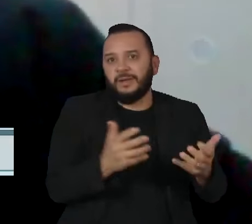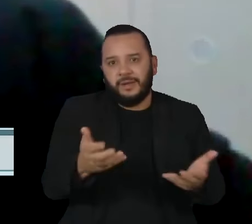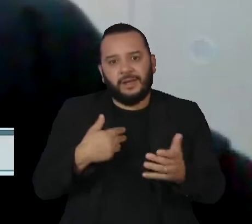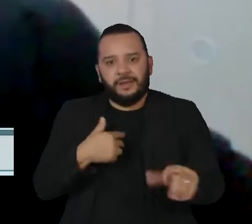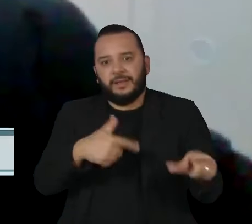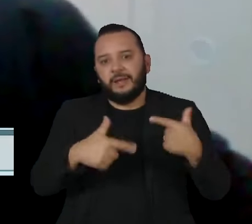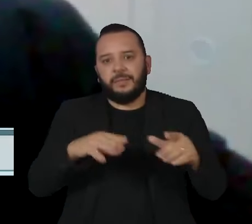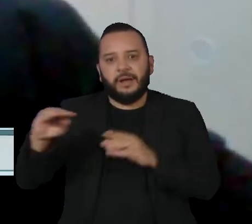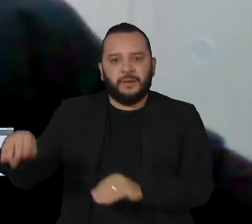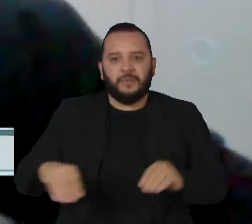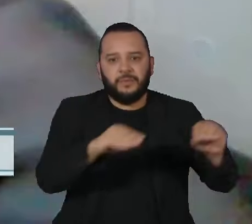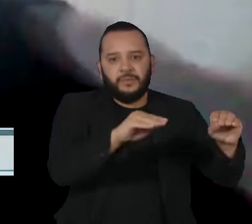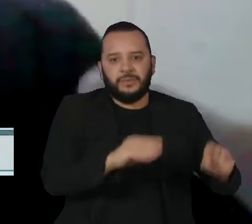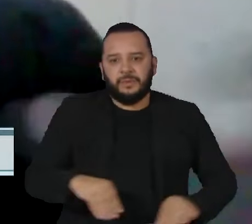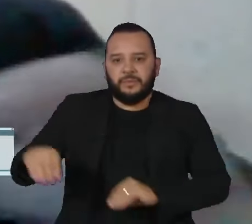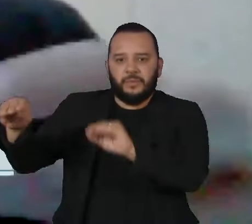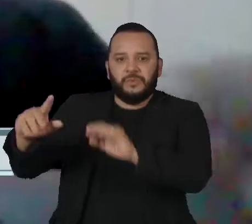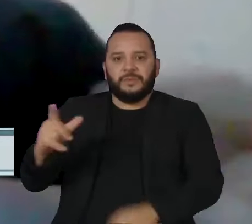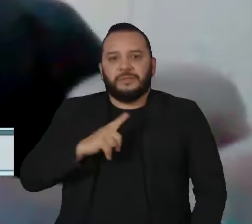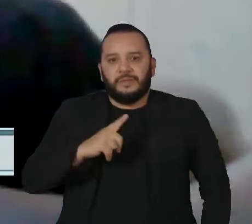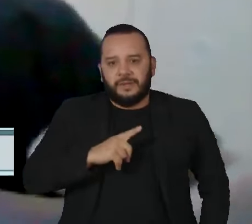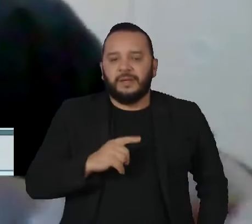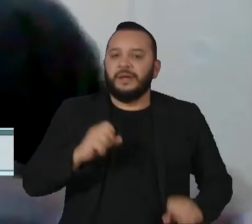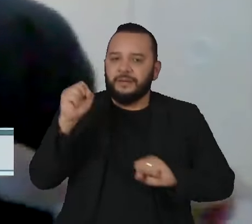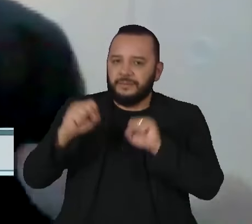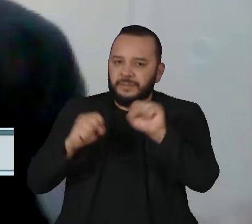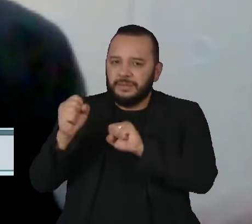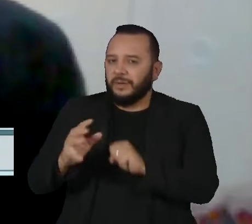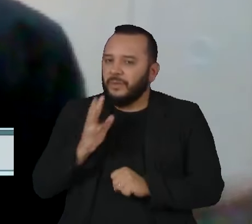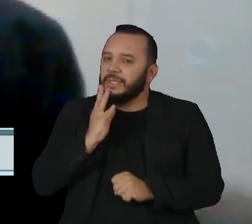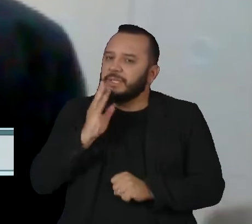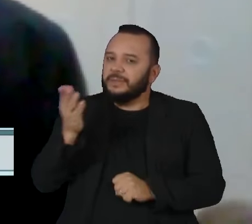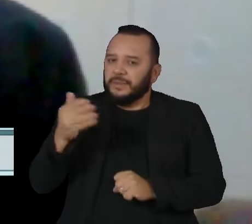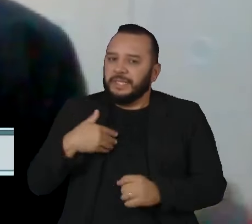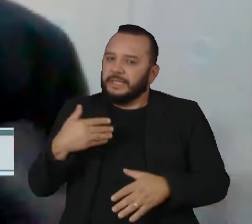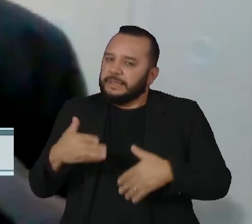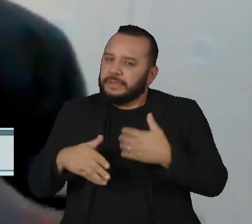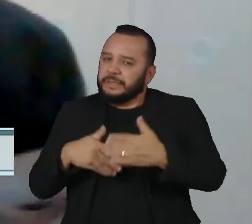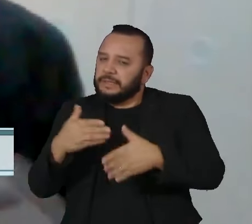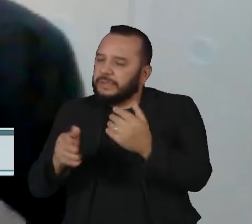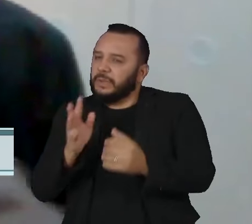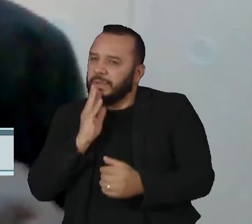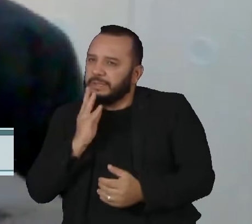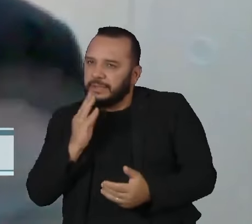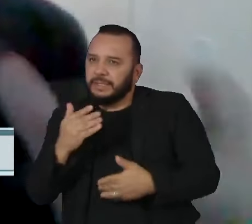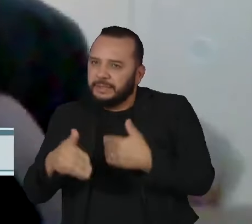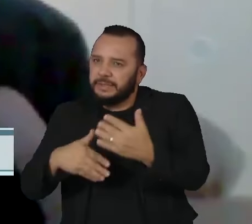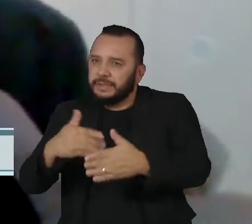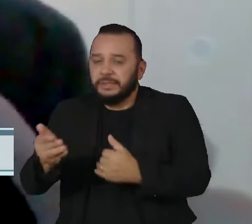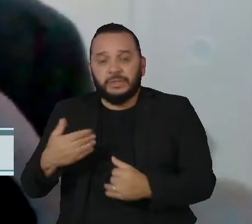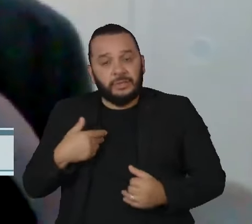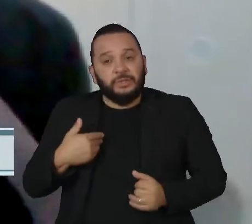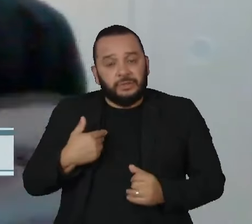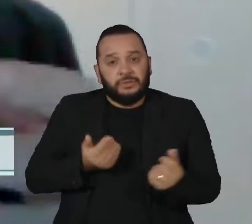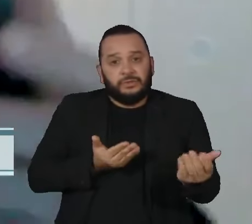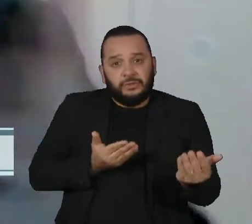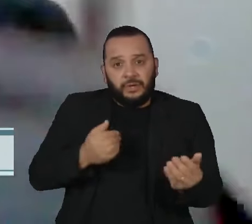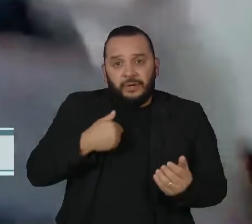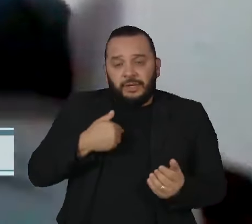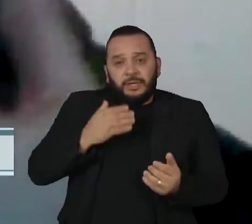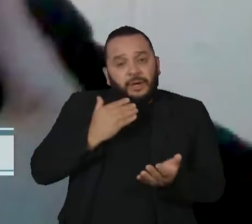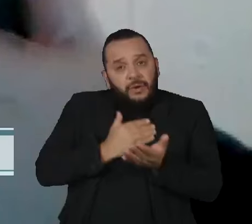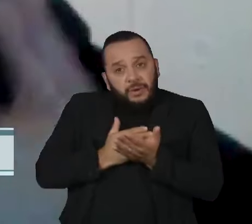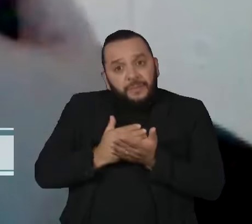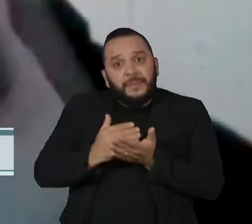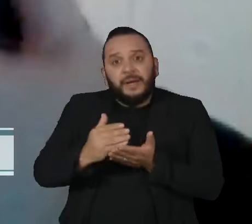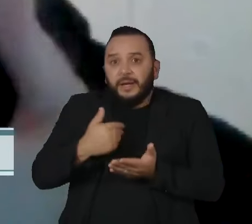hora. A empresa está conhecendo o trabalhador, o trabalhador está conhecendo a empresa, o jovem está formando a sua reputação, então é